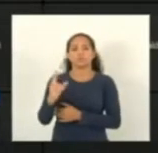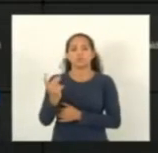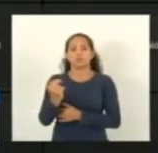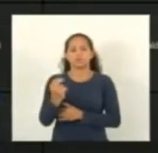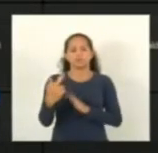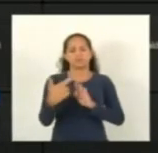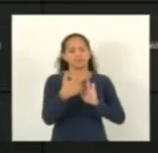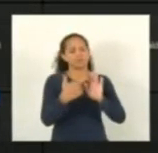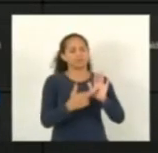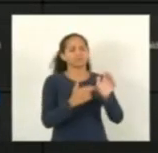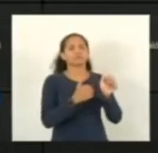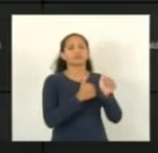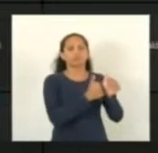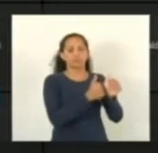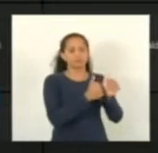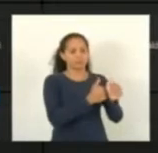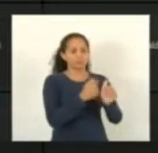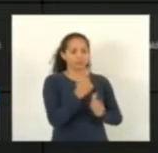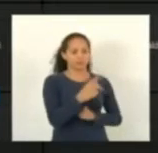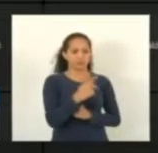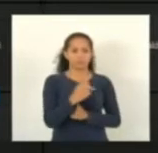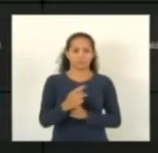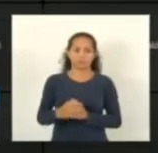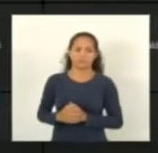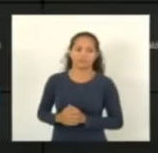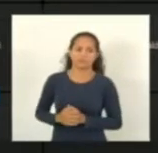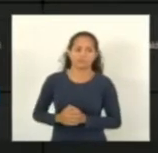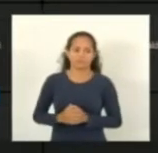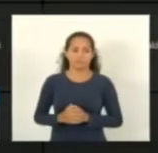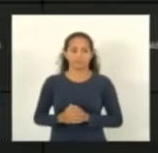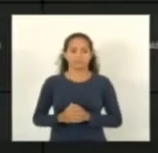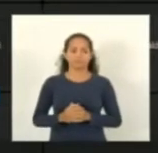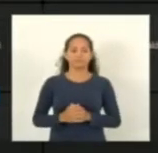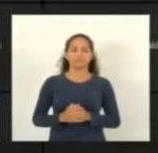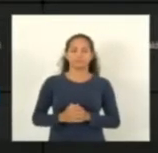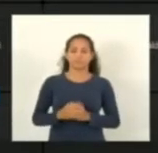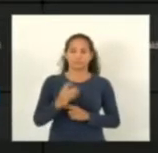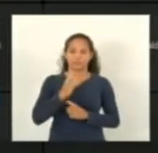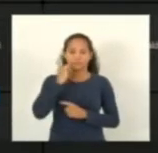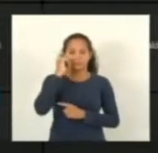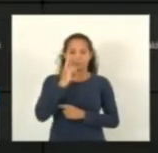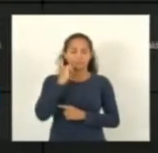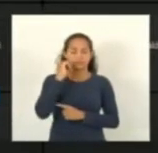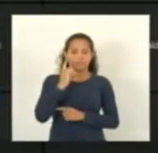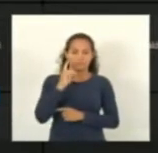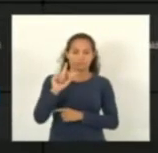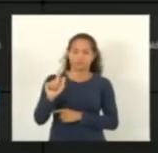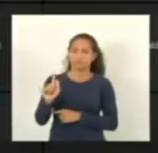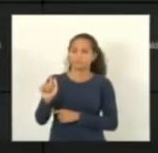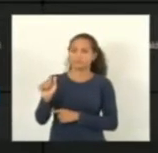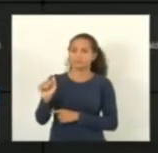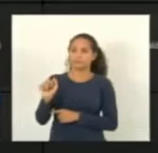Acompanho o relatório de Vossa Excelência, deputado Marcelo Santos. Obrigado. Deputado Marcos Garcia.